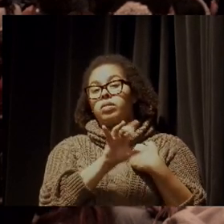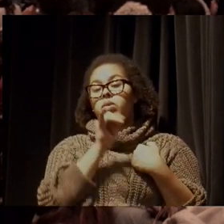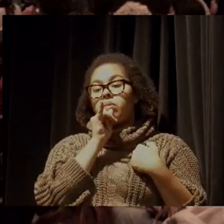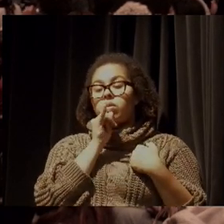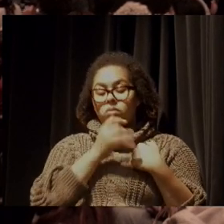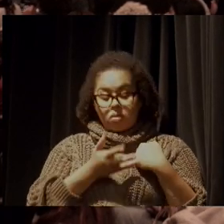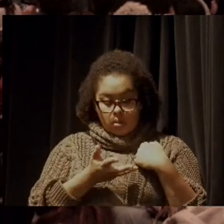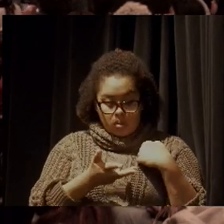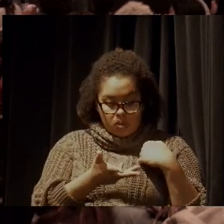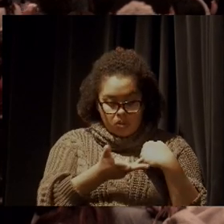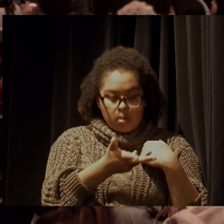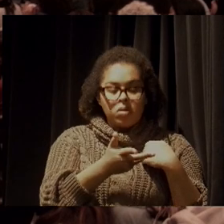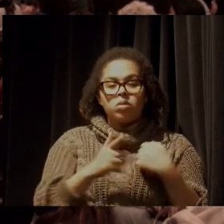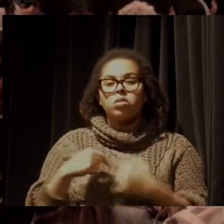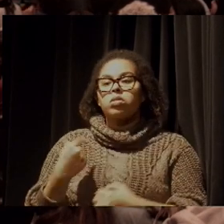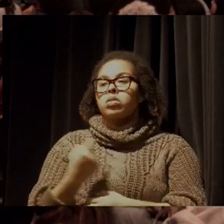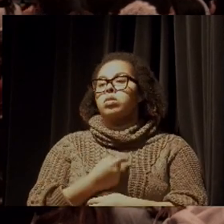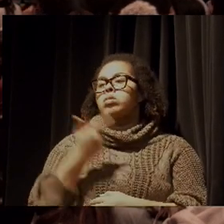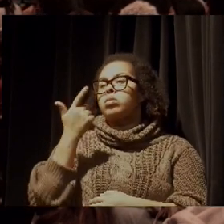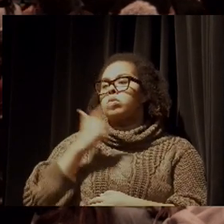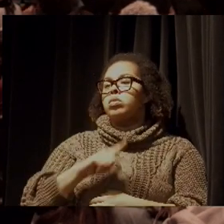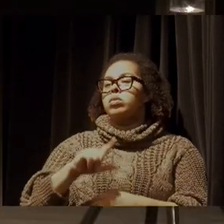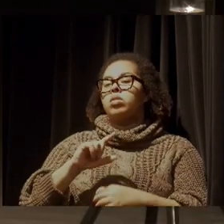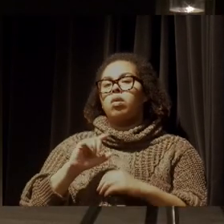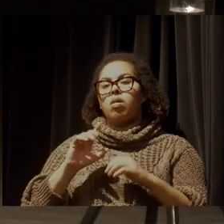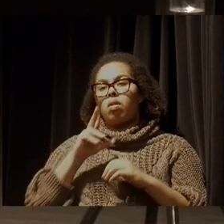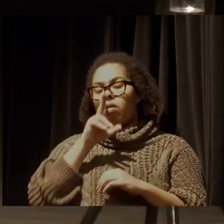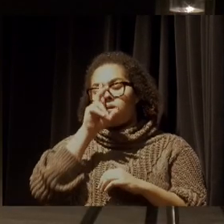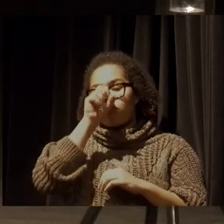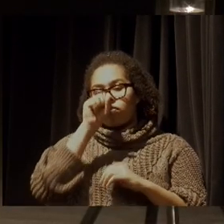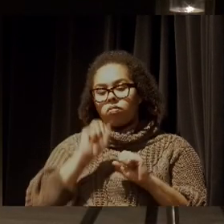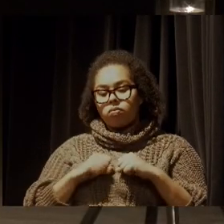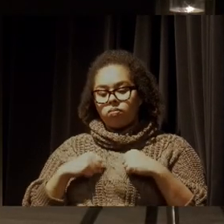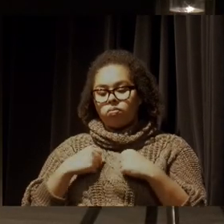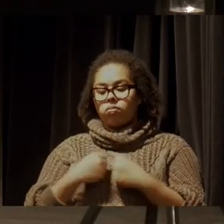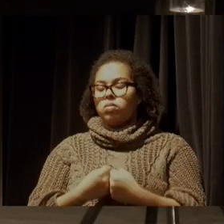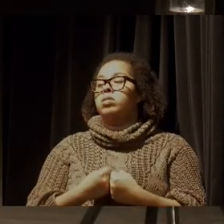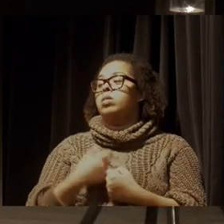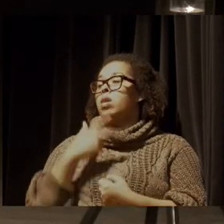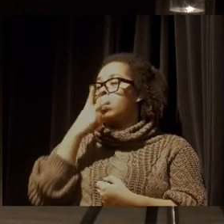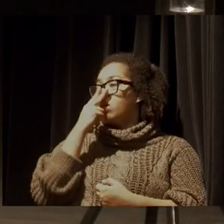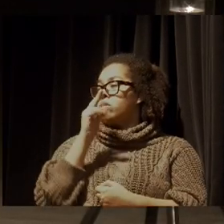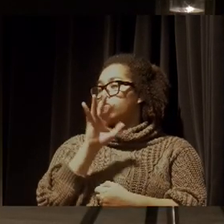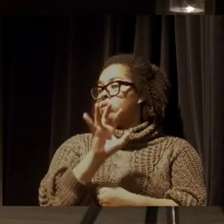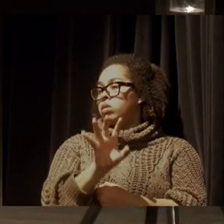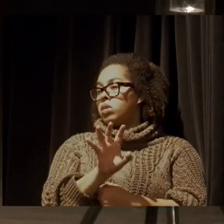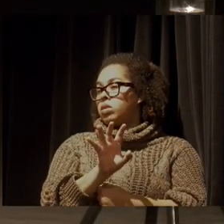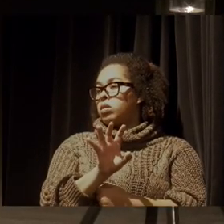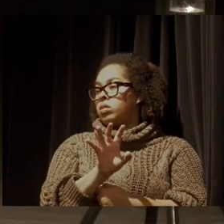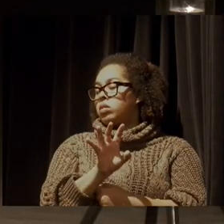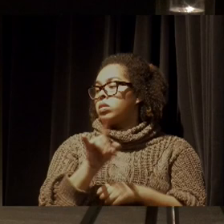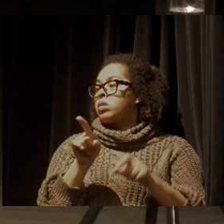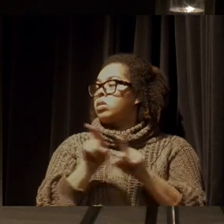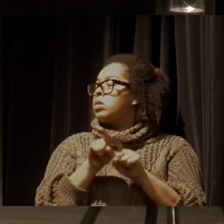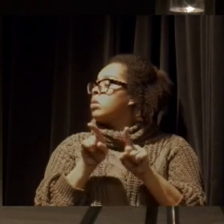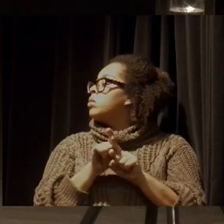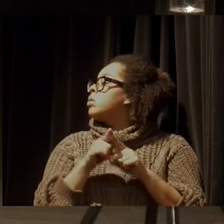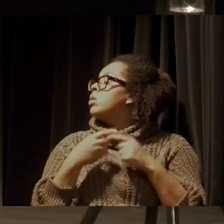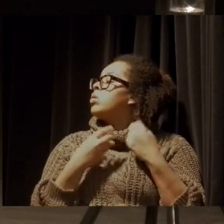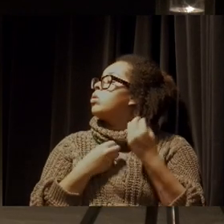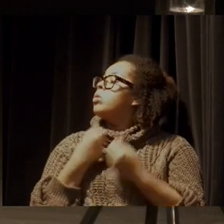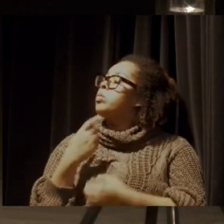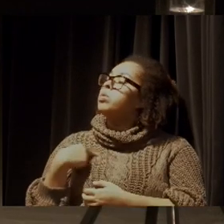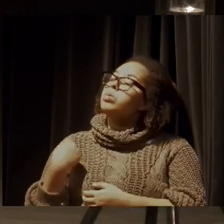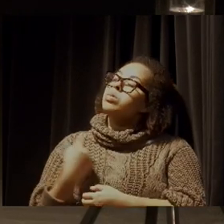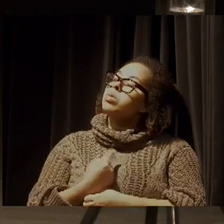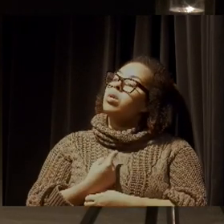impulsionamento para que a gente tenha ainda mais força para lutar. Eu acho que é sobre isso também, sobre como que a gente